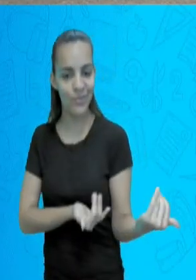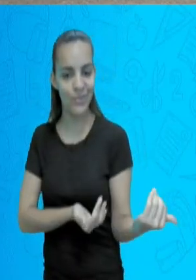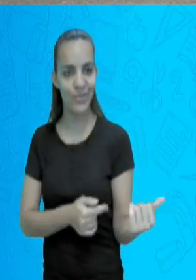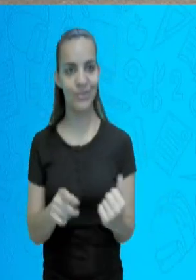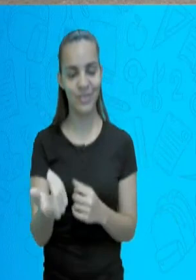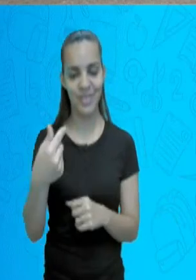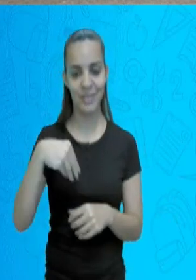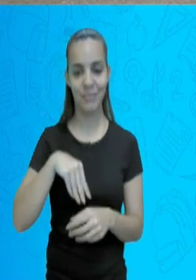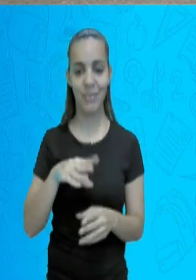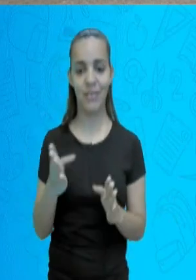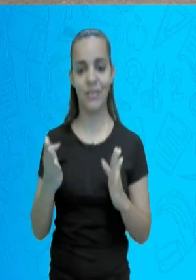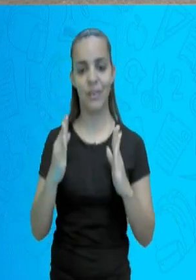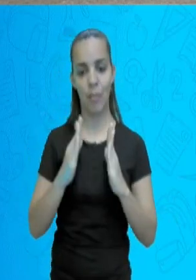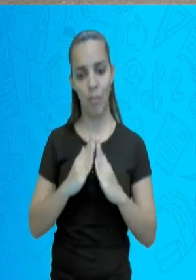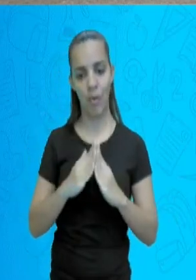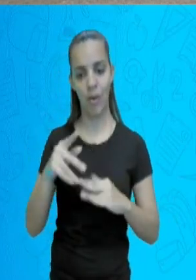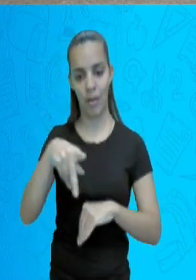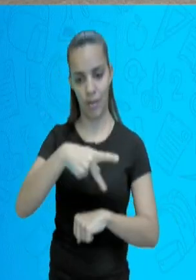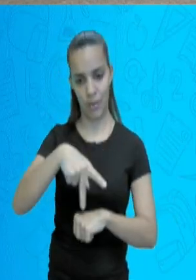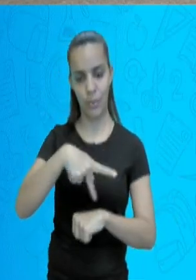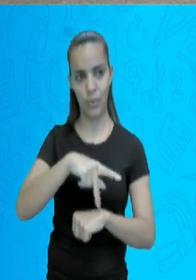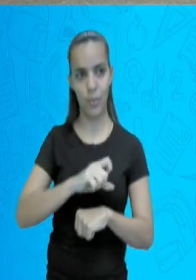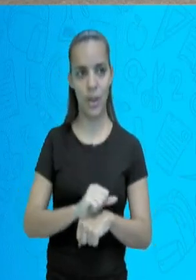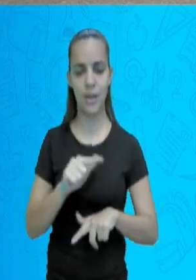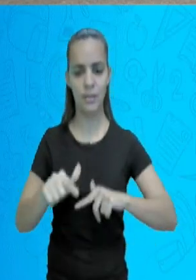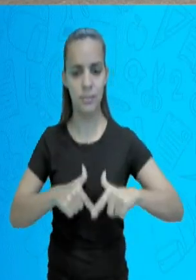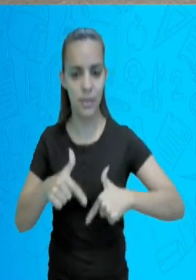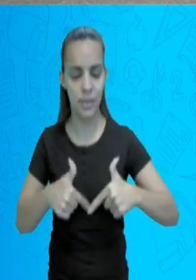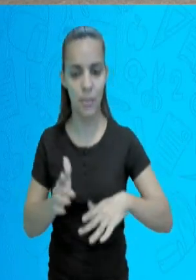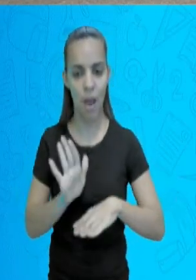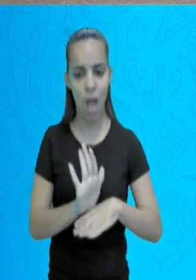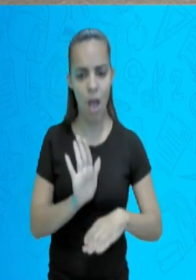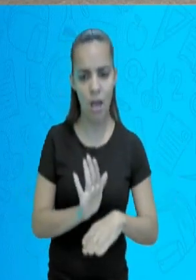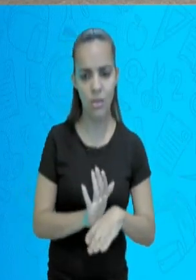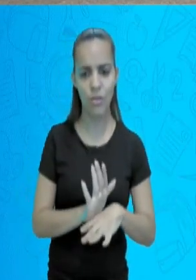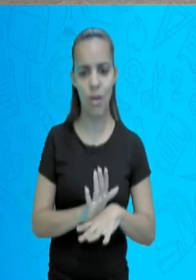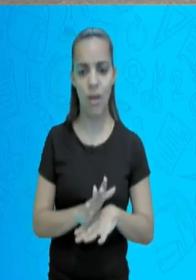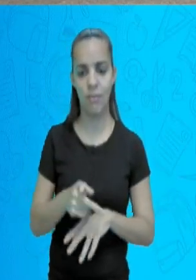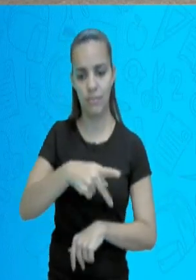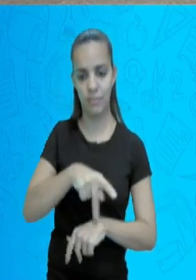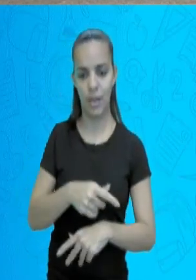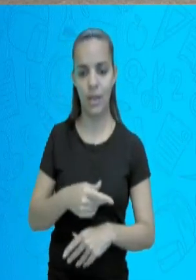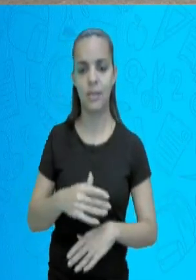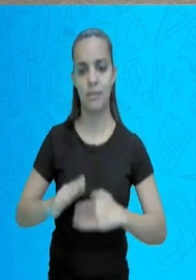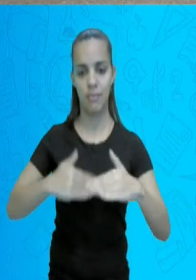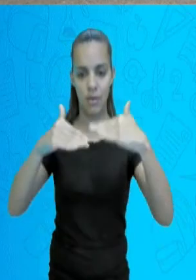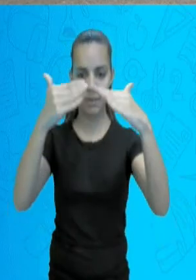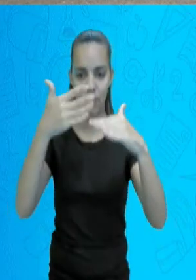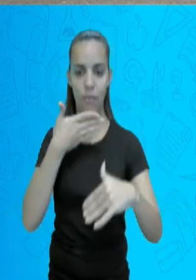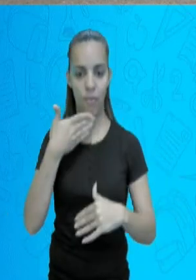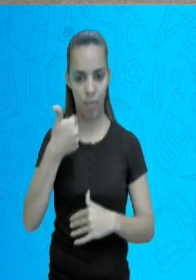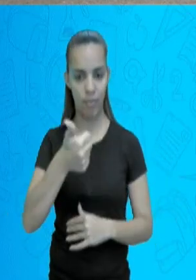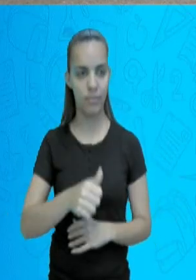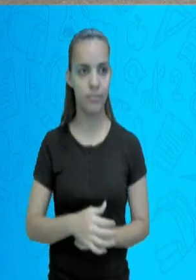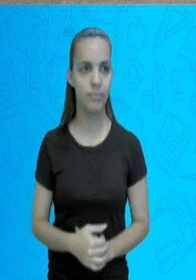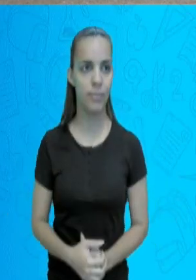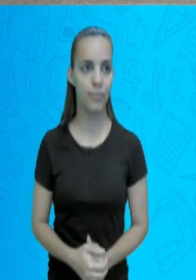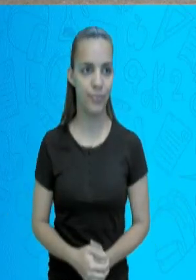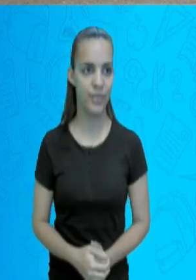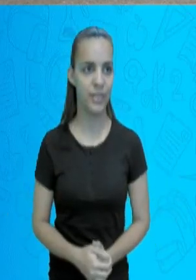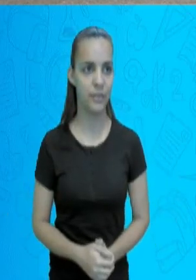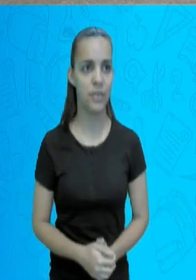da leitura da pirâmide, nós podemos observar se as pessoas vivem mais ou menos e até a situação